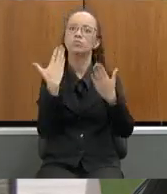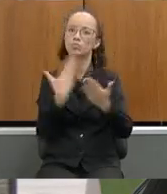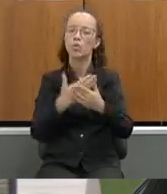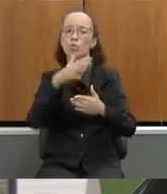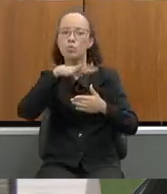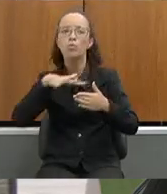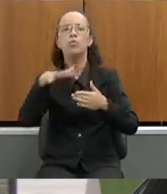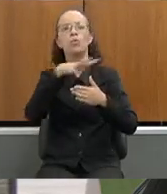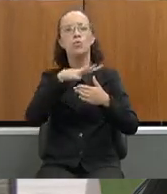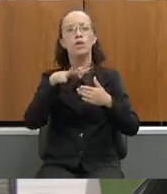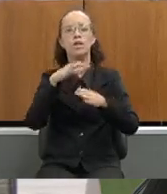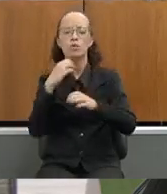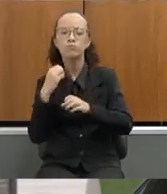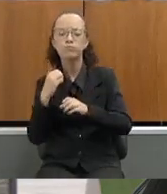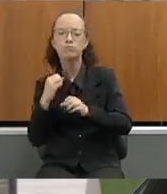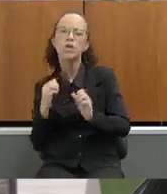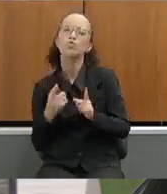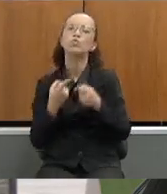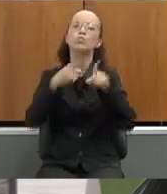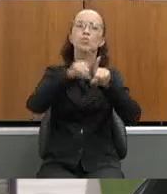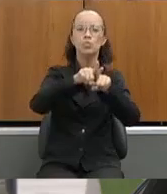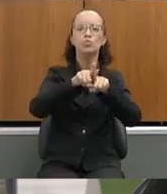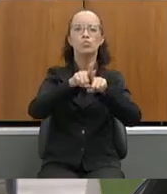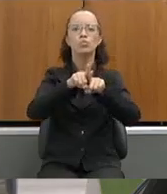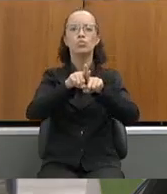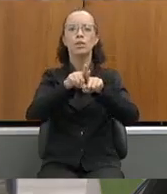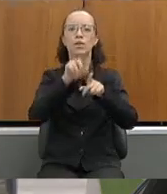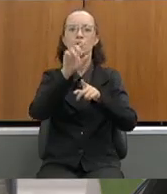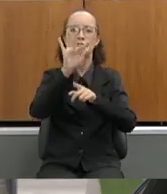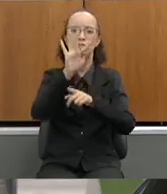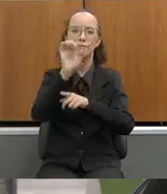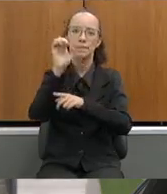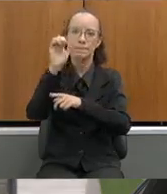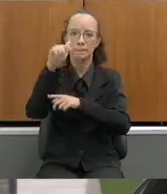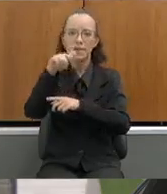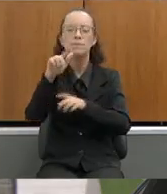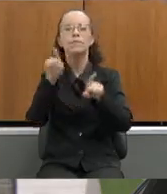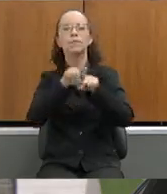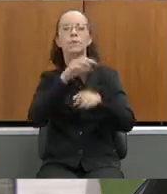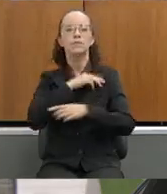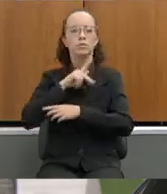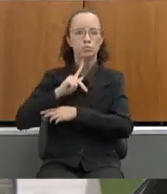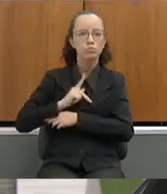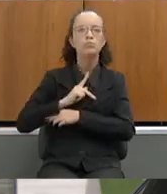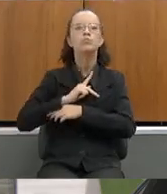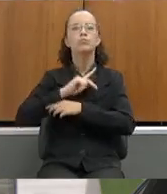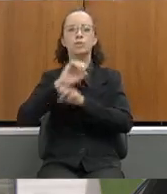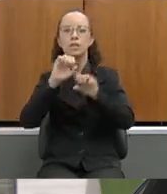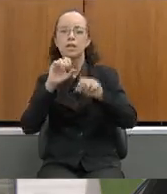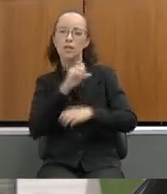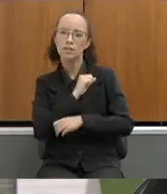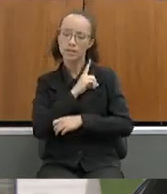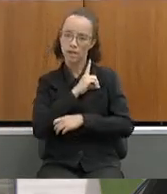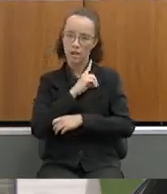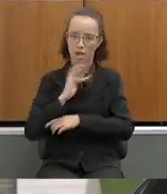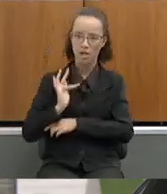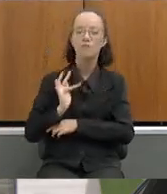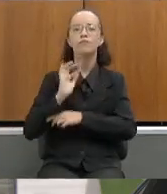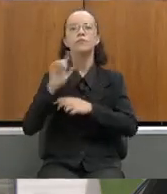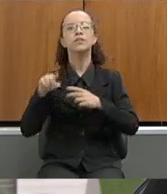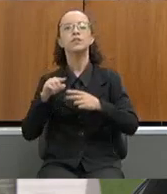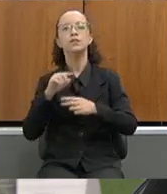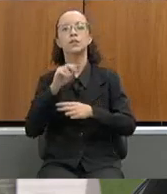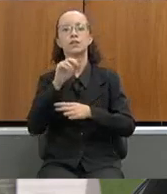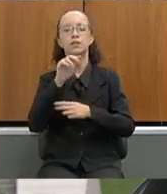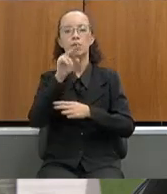escolar construído com a participação efetiva do FEPENG Ministério Público de Minas Gerais Defensoria Pública Undim e